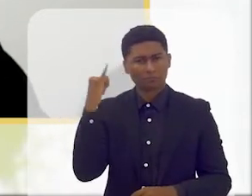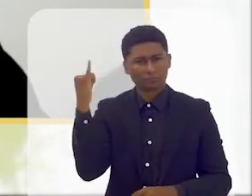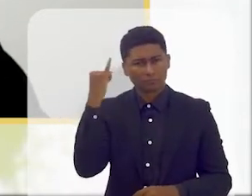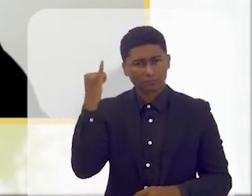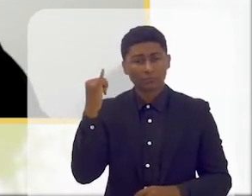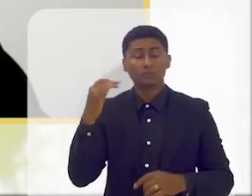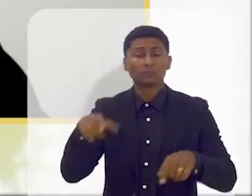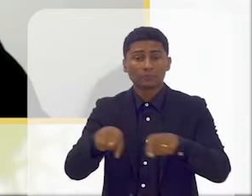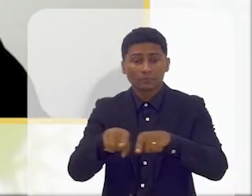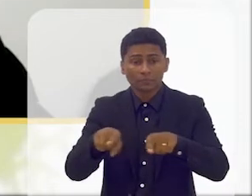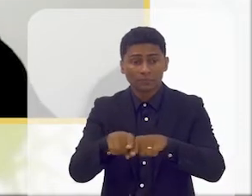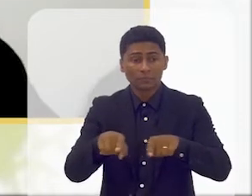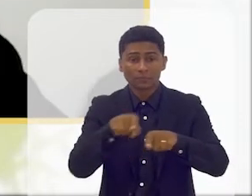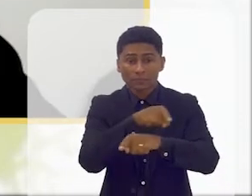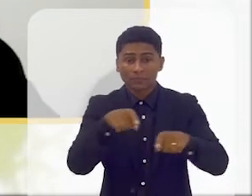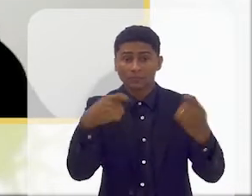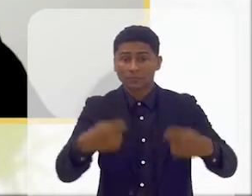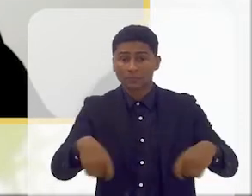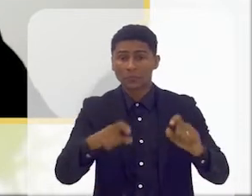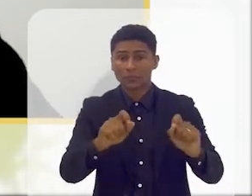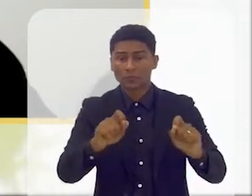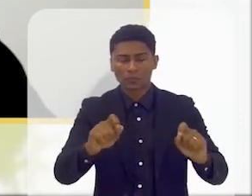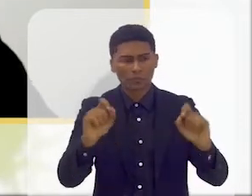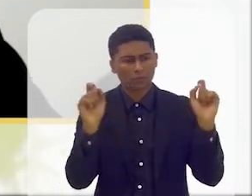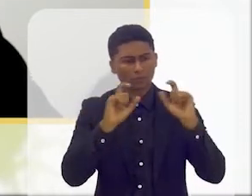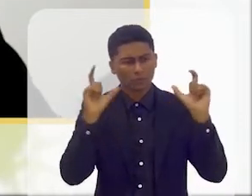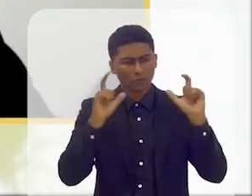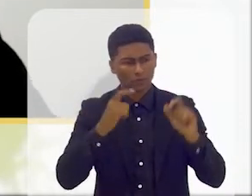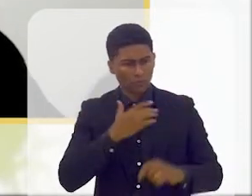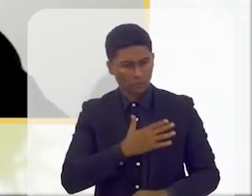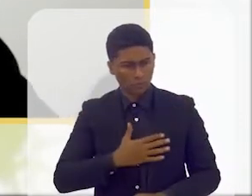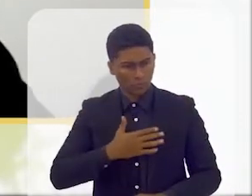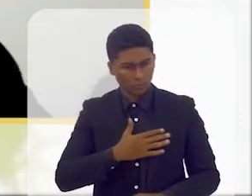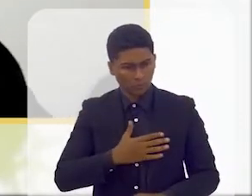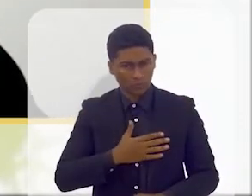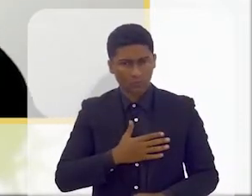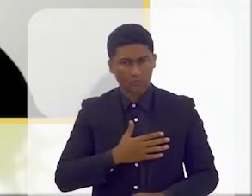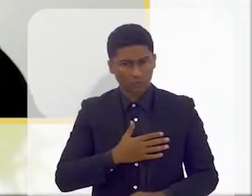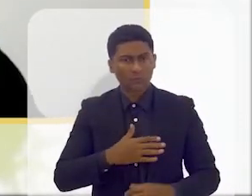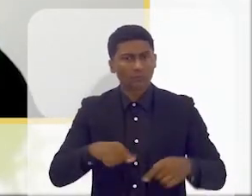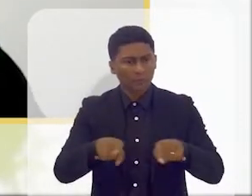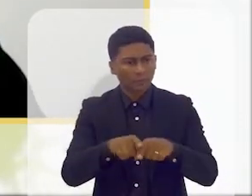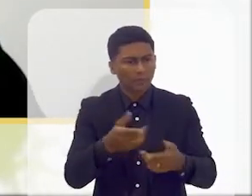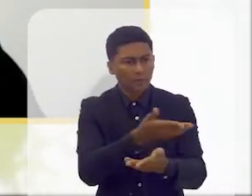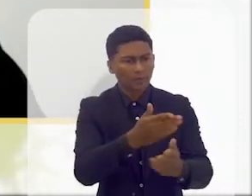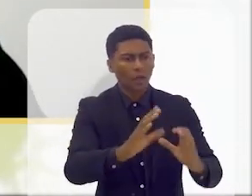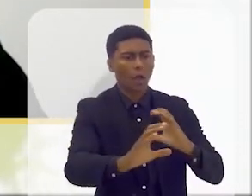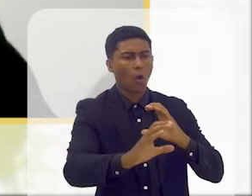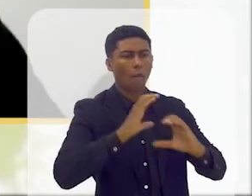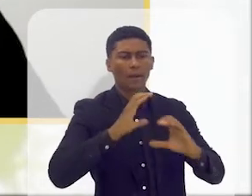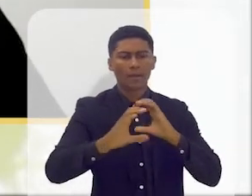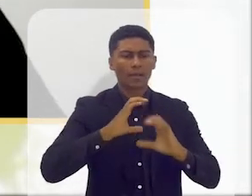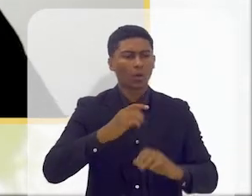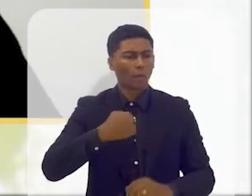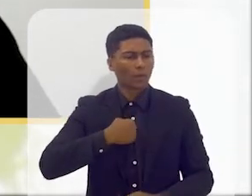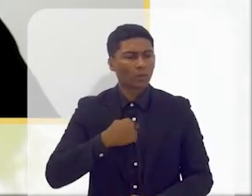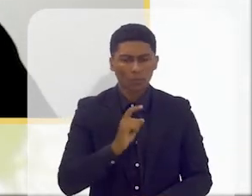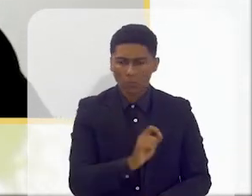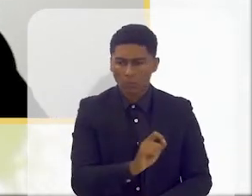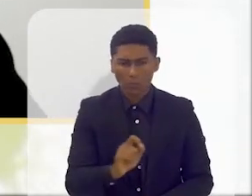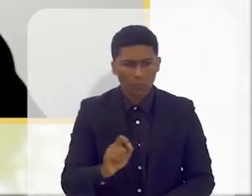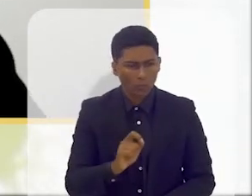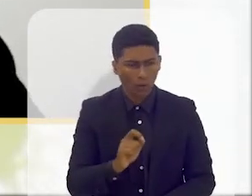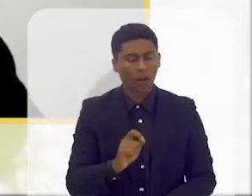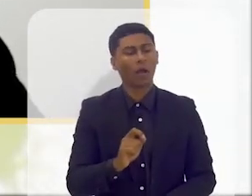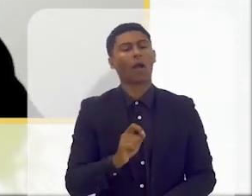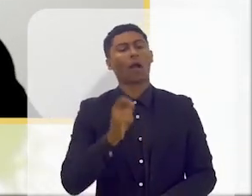aprendizagem se eu conseguir comunicar e entender o que estão a comunicar comigo. Senão, não vai ser